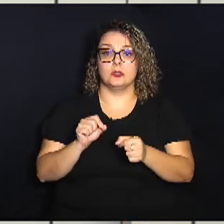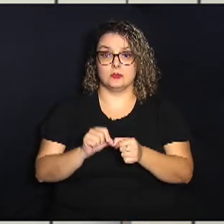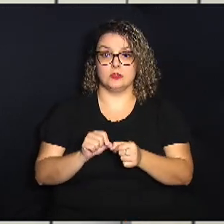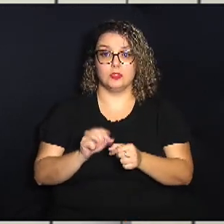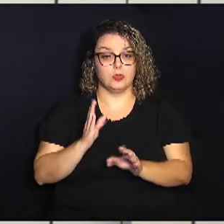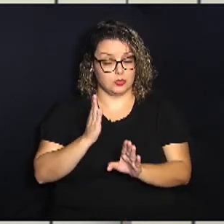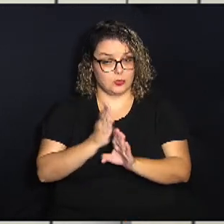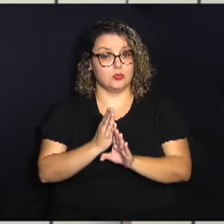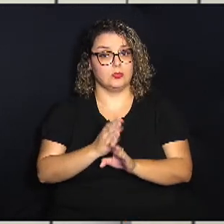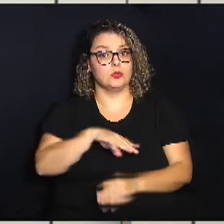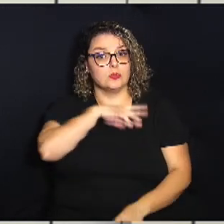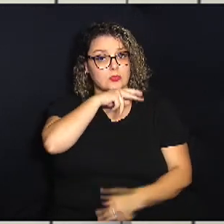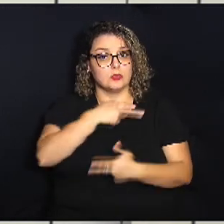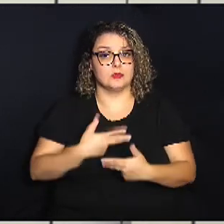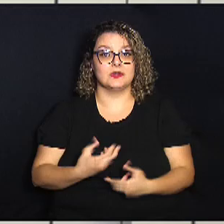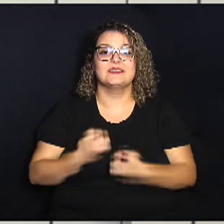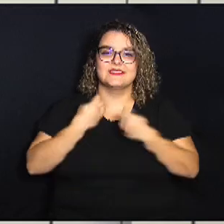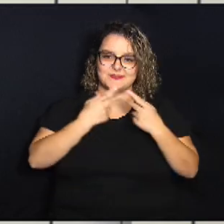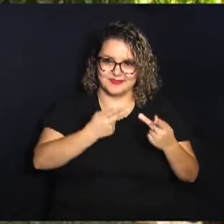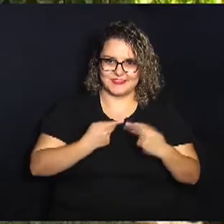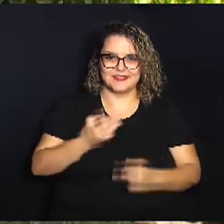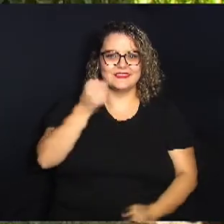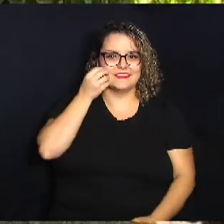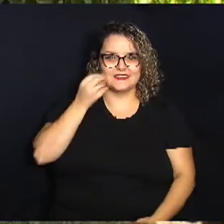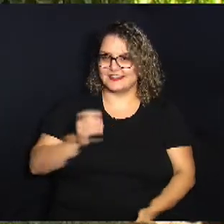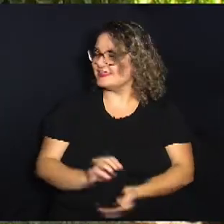encontrar um animal. Seja bem-vindo, André.